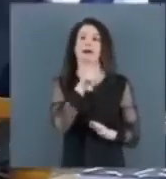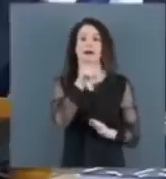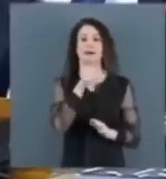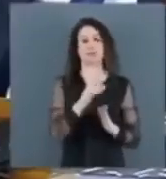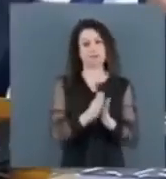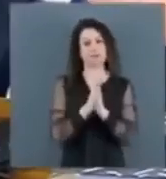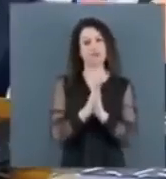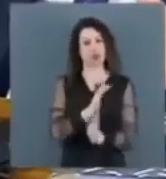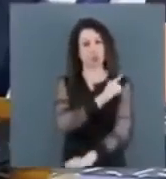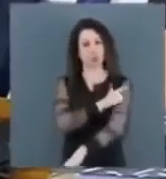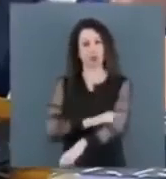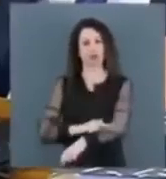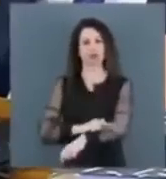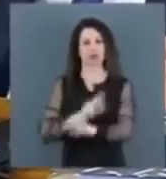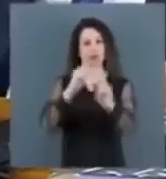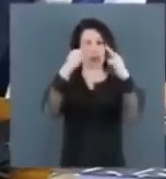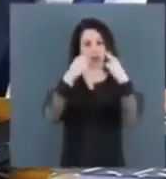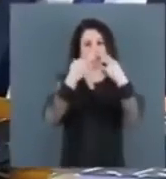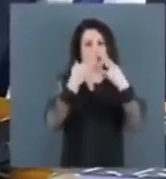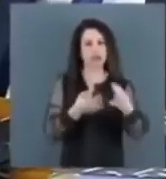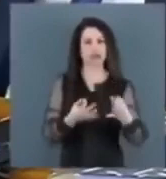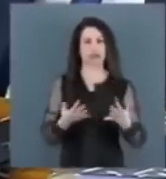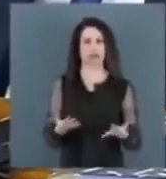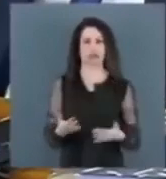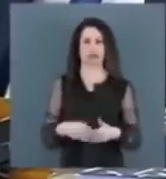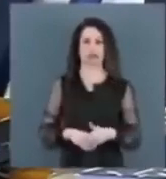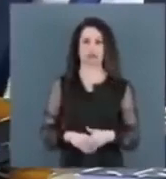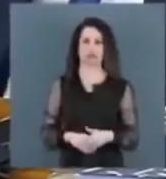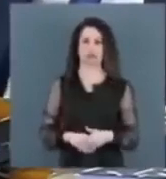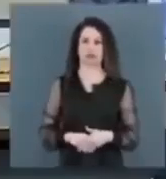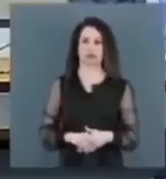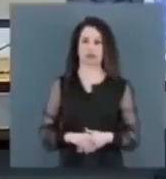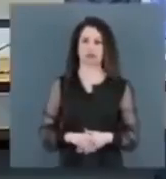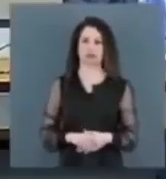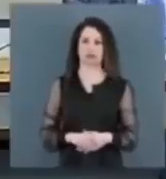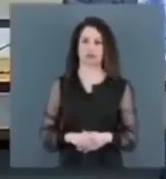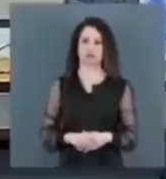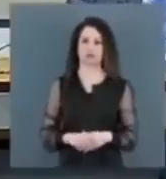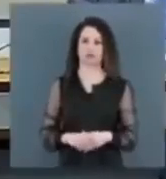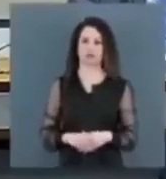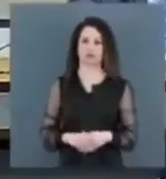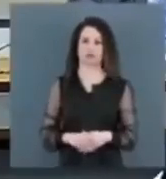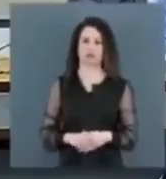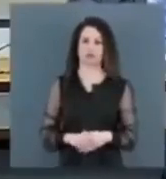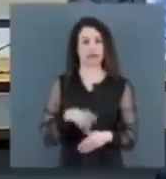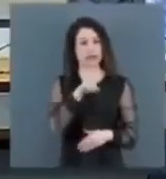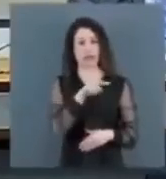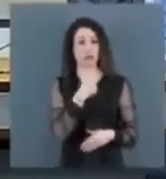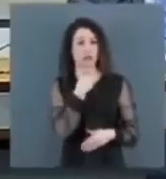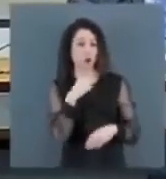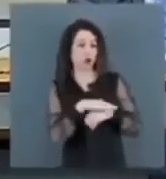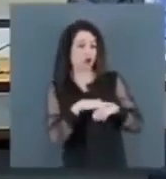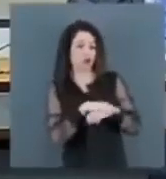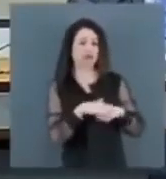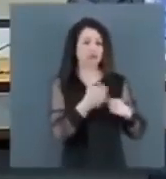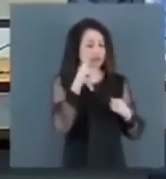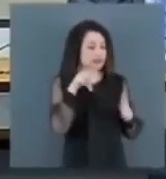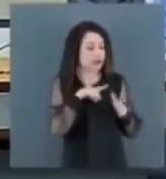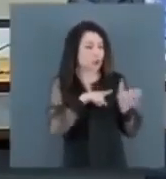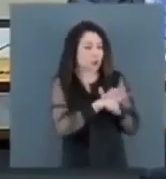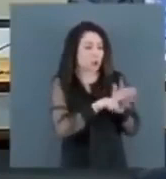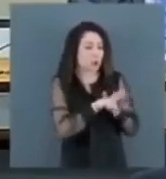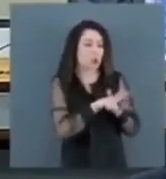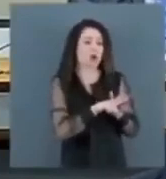educação, está prestando atenção? o ministro estava consultando aqui a mesa. Se ele não puder conversar com o presidente, eu só quero que ele fique... Mas então que conversa no